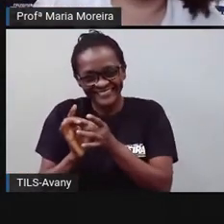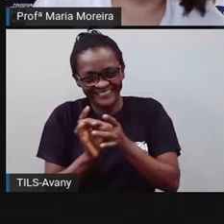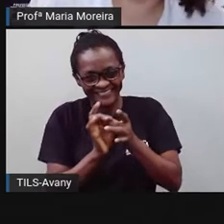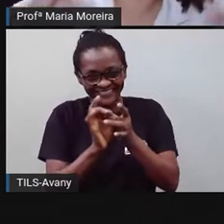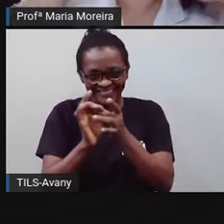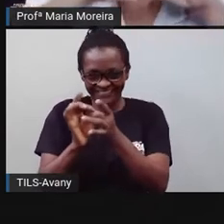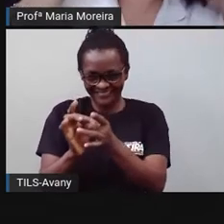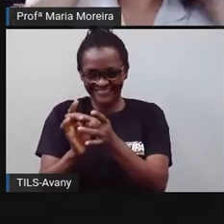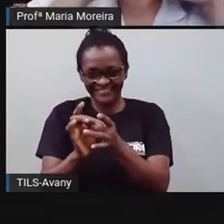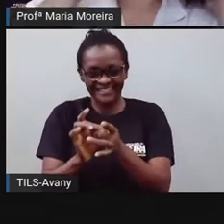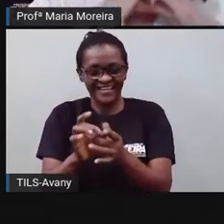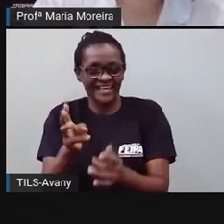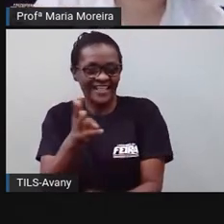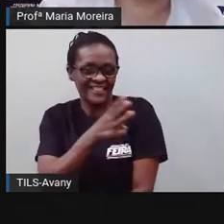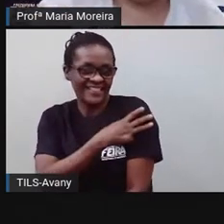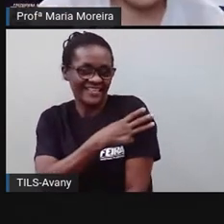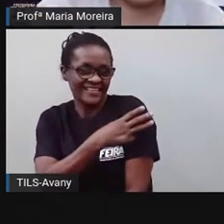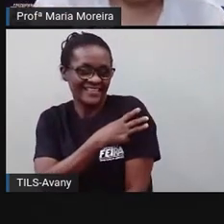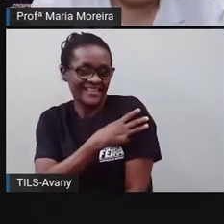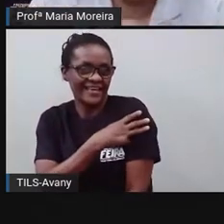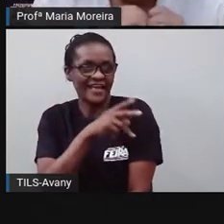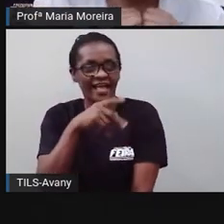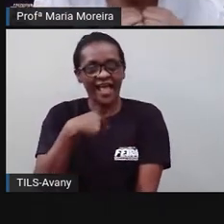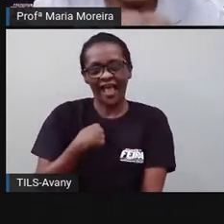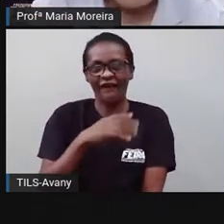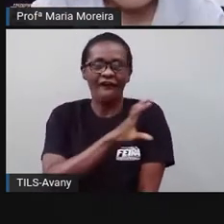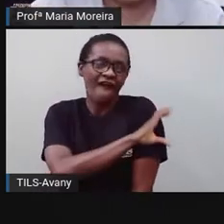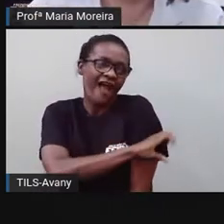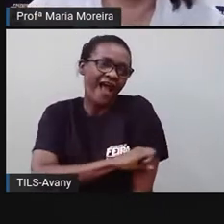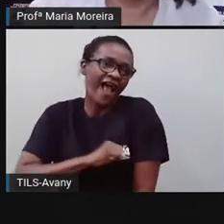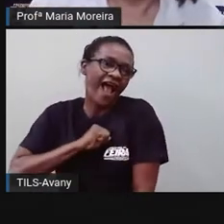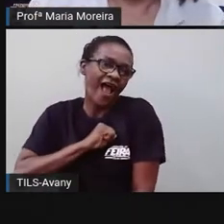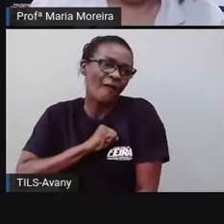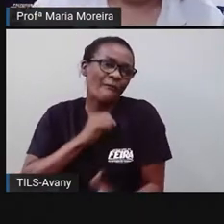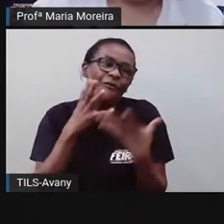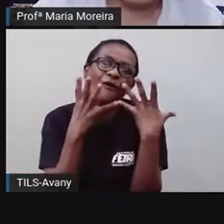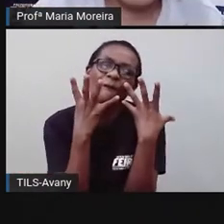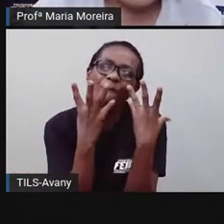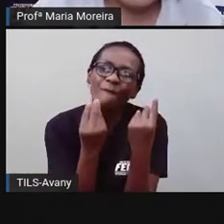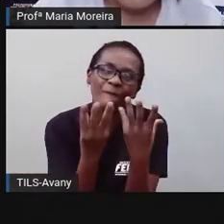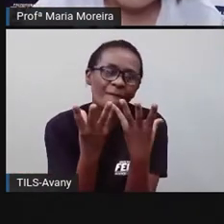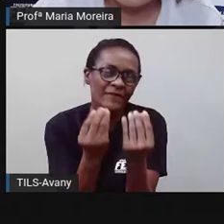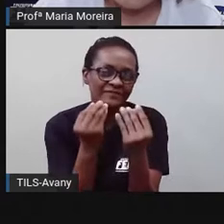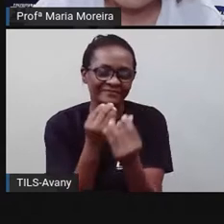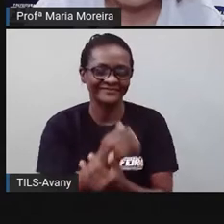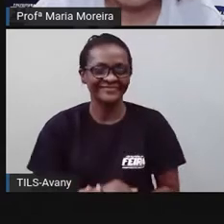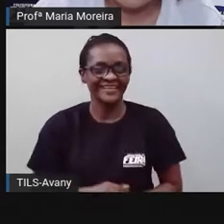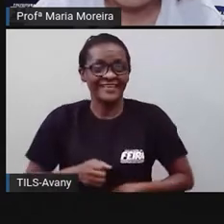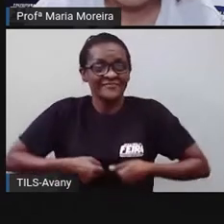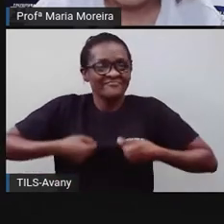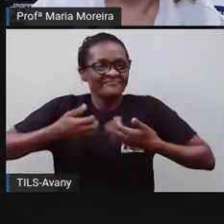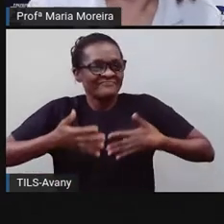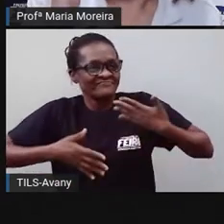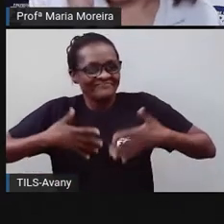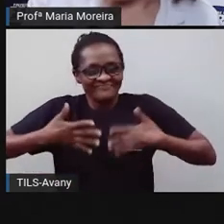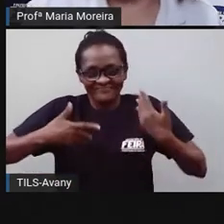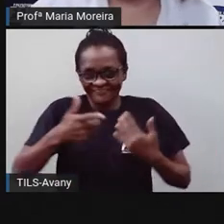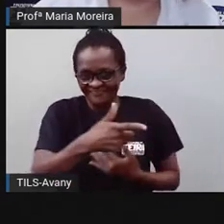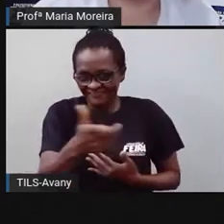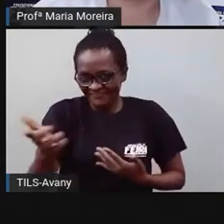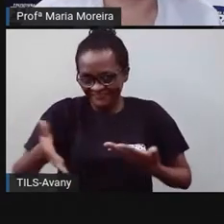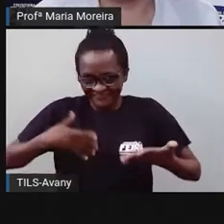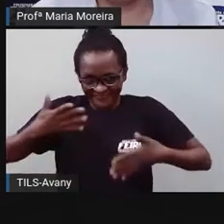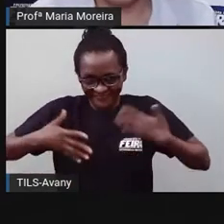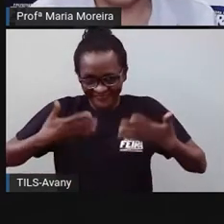terceiro ano, que a Pró ama de verdade, ama muito, né? E aí, ansiosos pra mais uma aula? Vamos